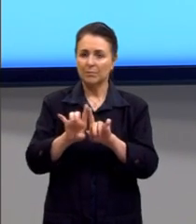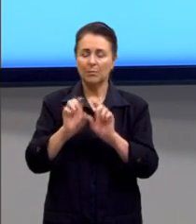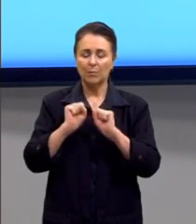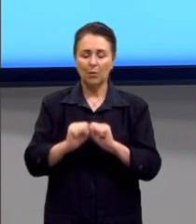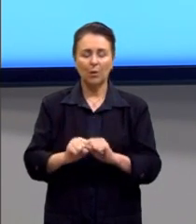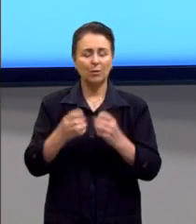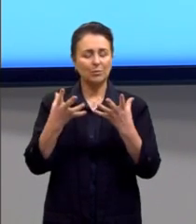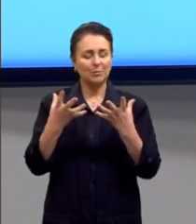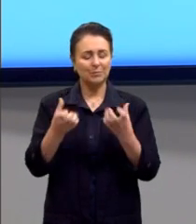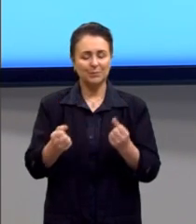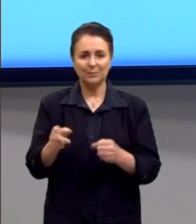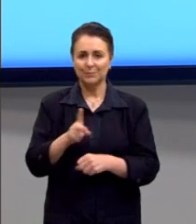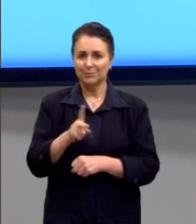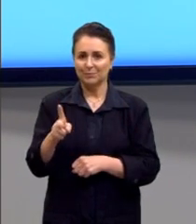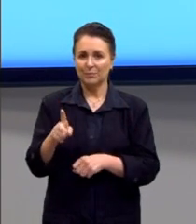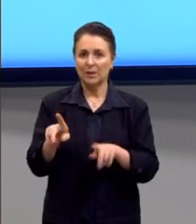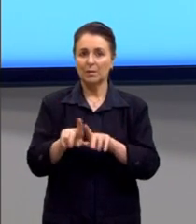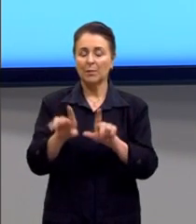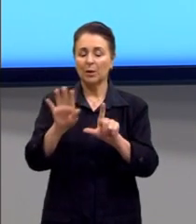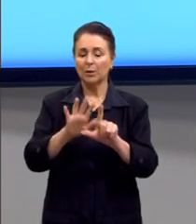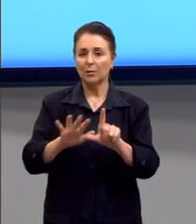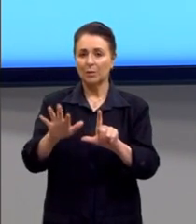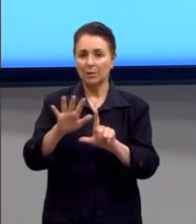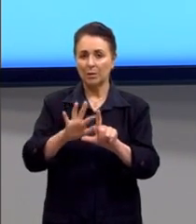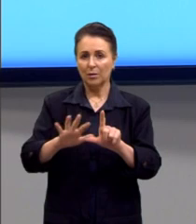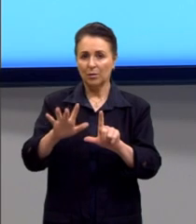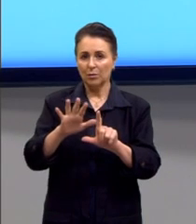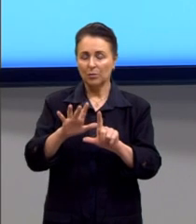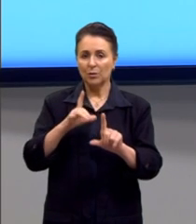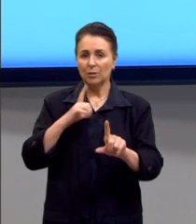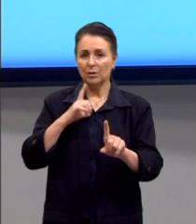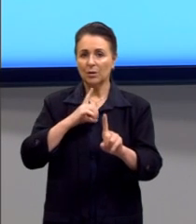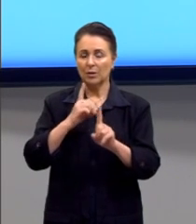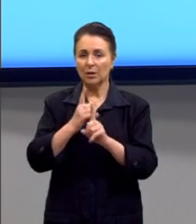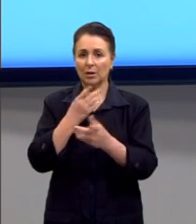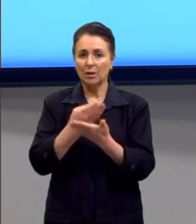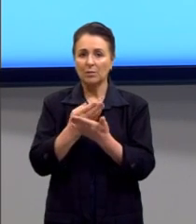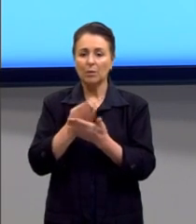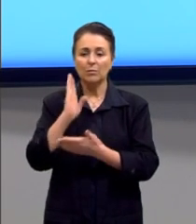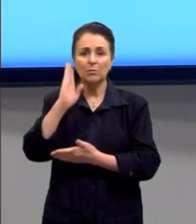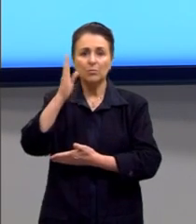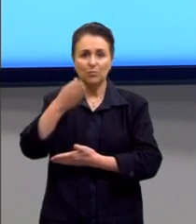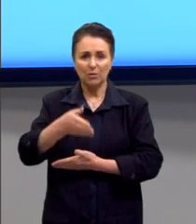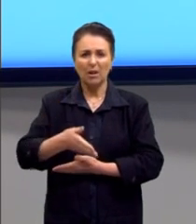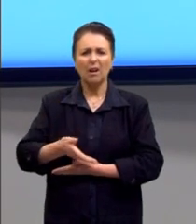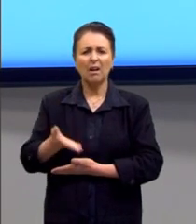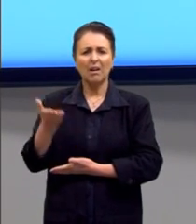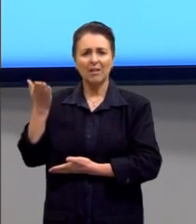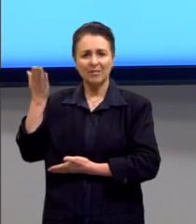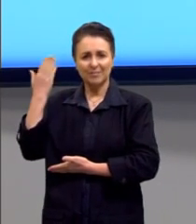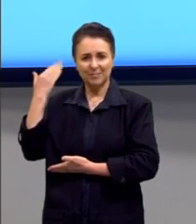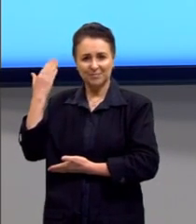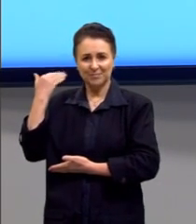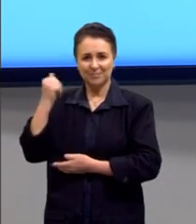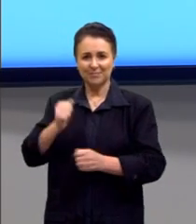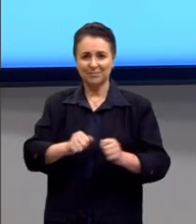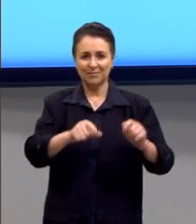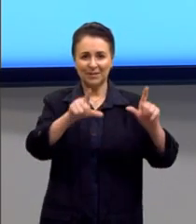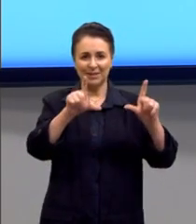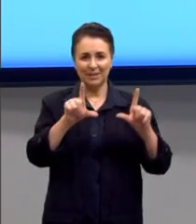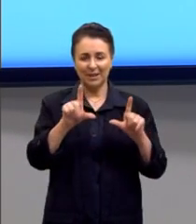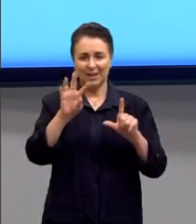à vontade. E no QR Code, onde nós temos as aulas que já foram transmitidas, já estão